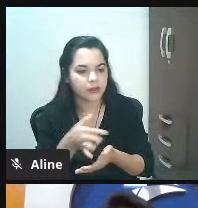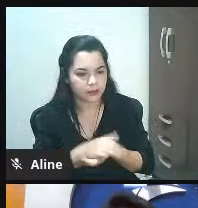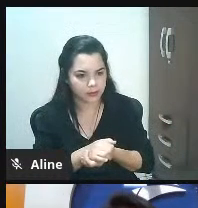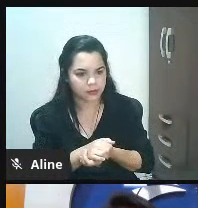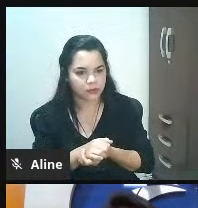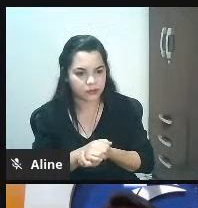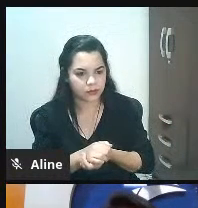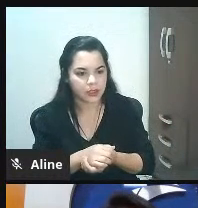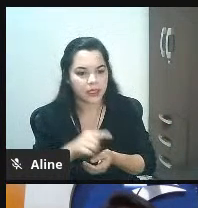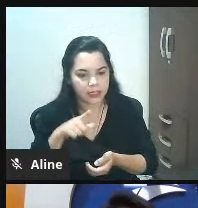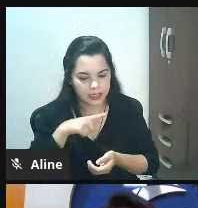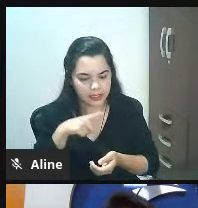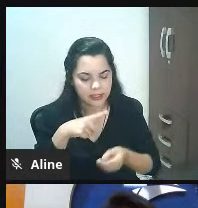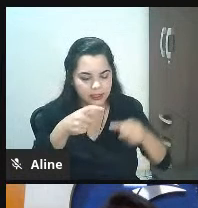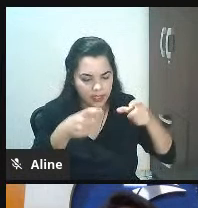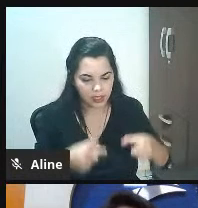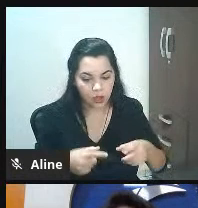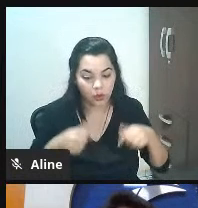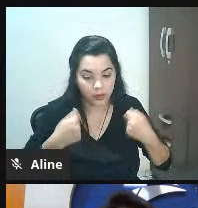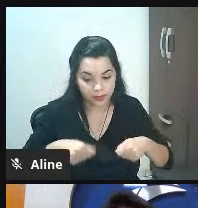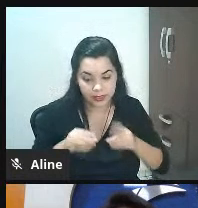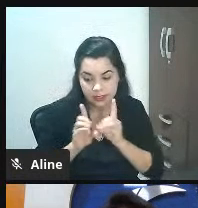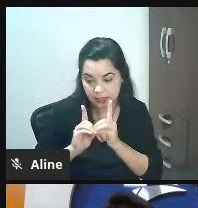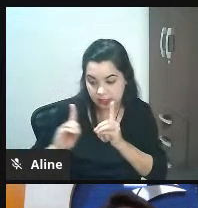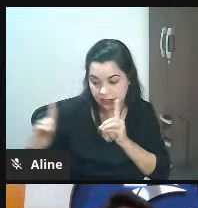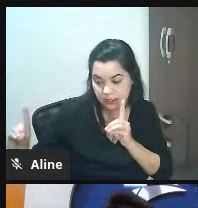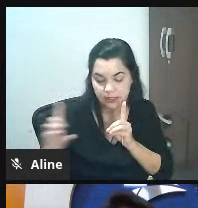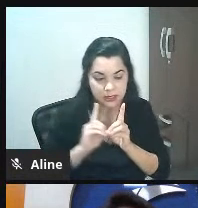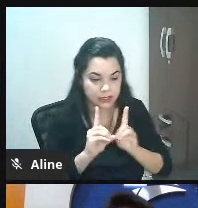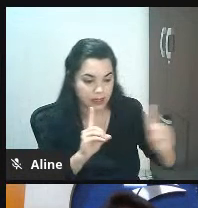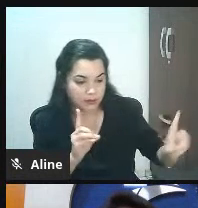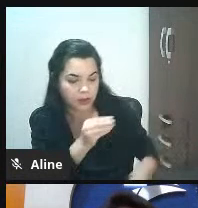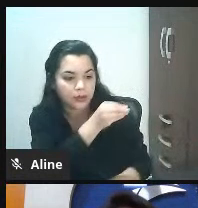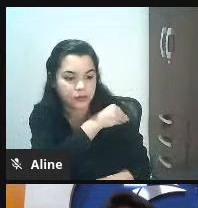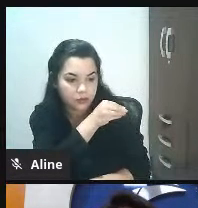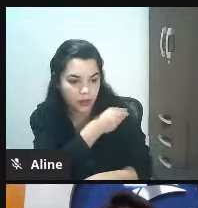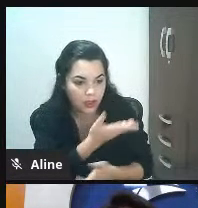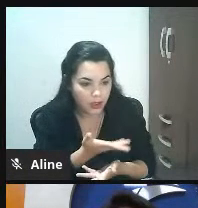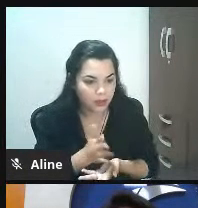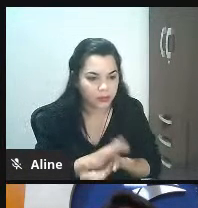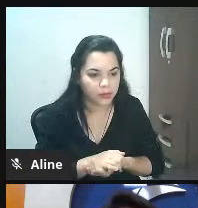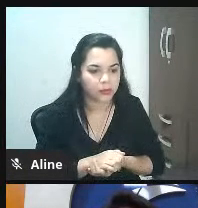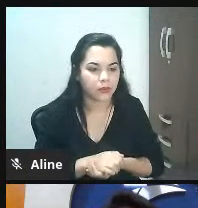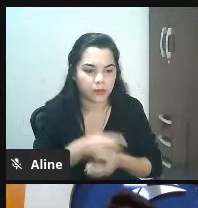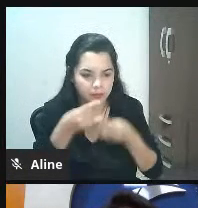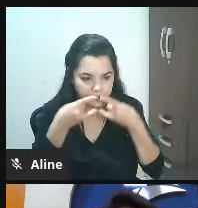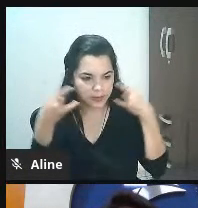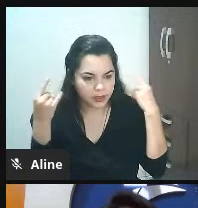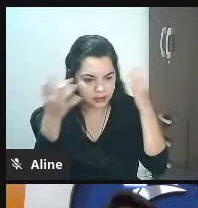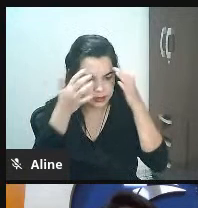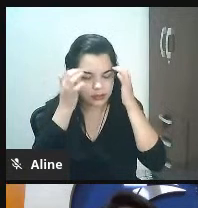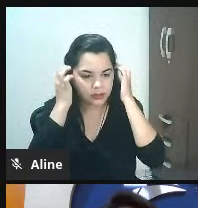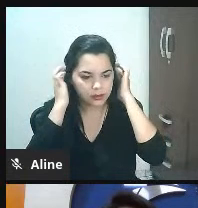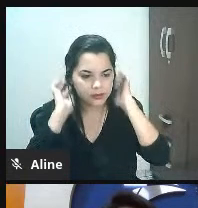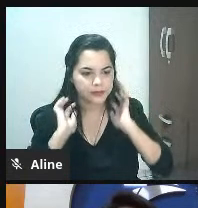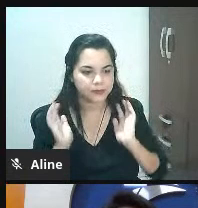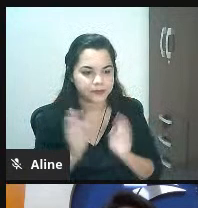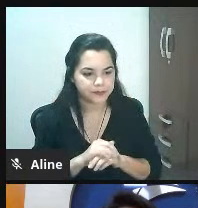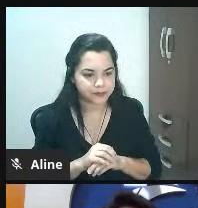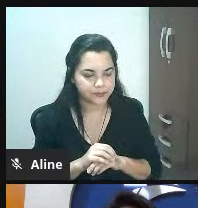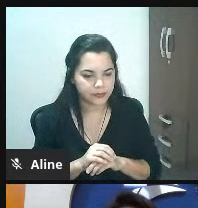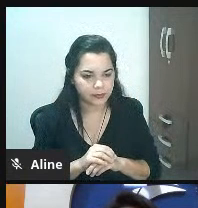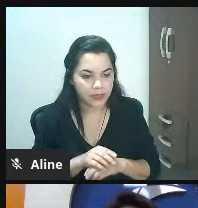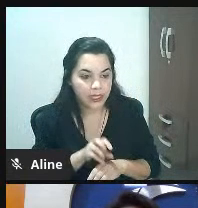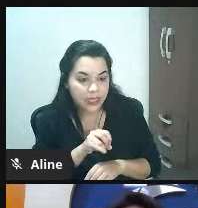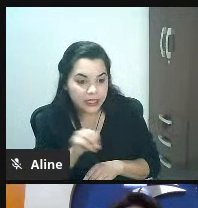lá marcando no chão distanciamento social tudo mais nos caixas e no último tá assim e se a gente direcionasse as pessoas pros formatos de